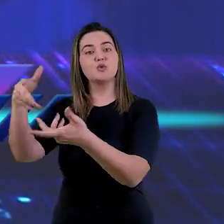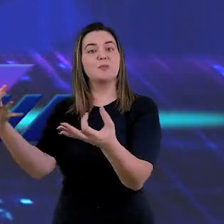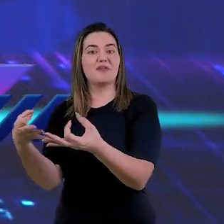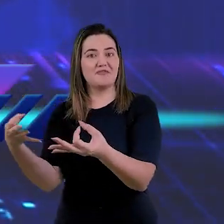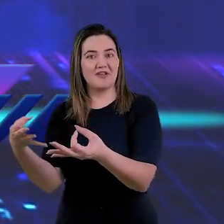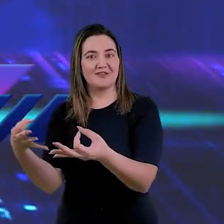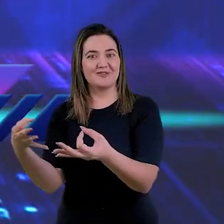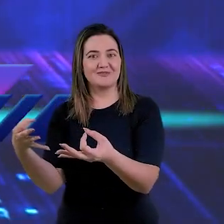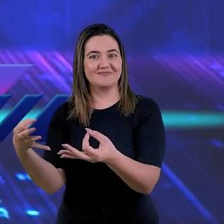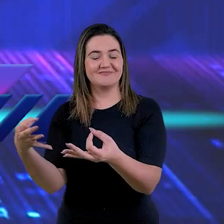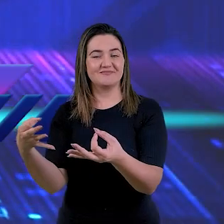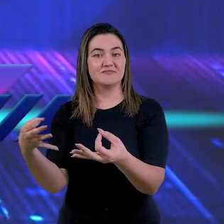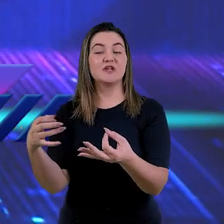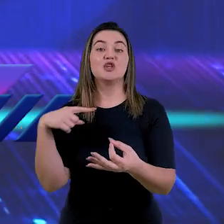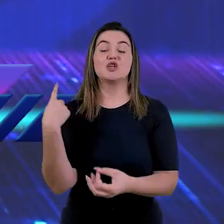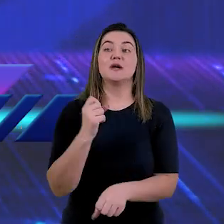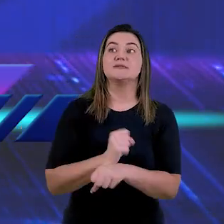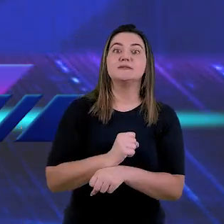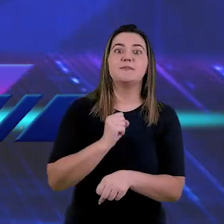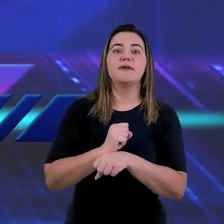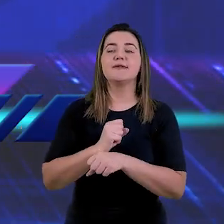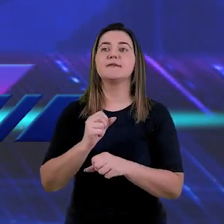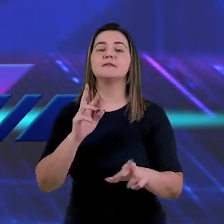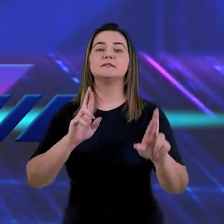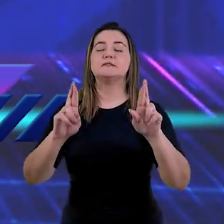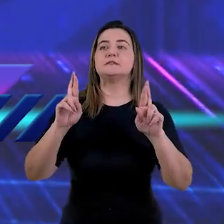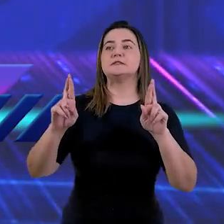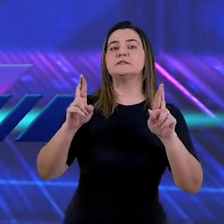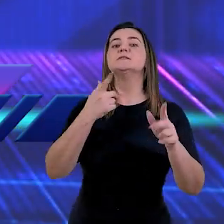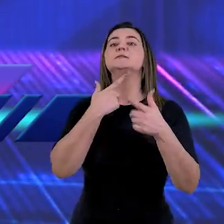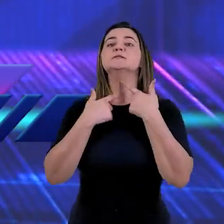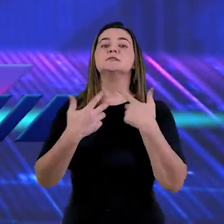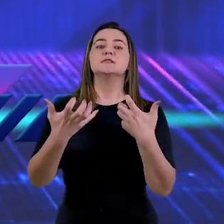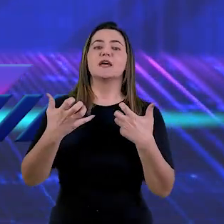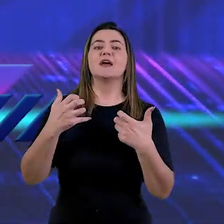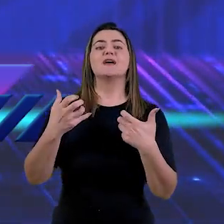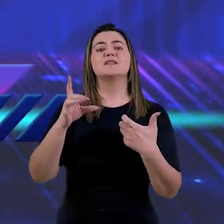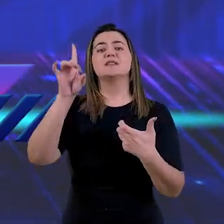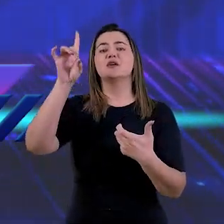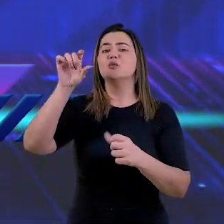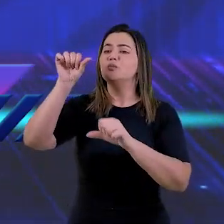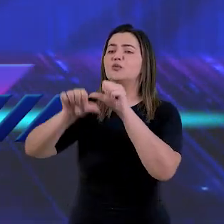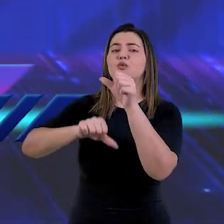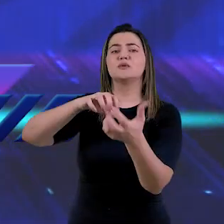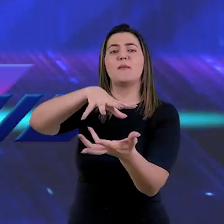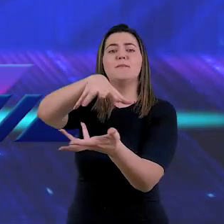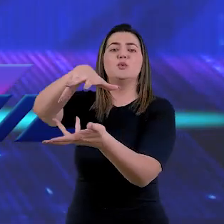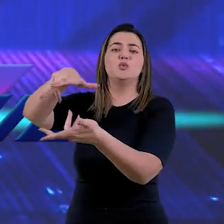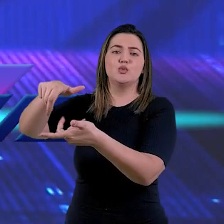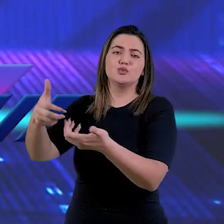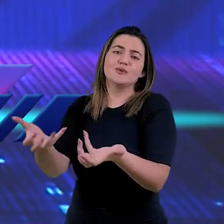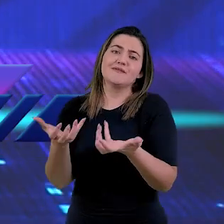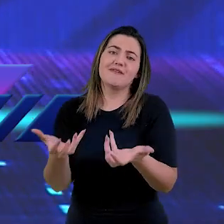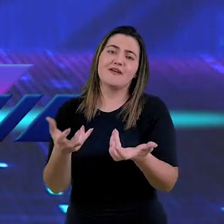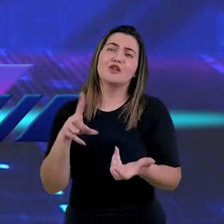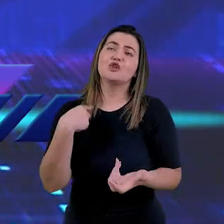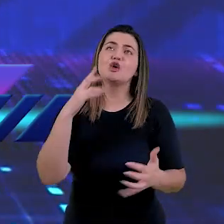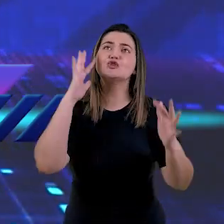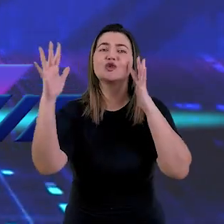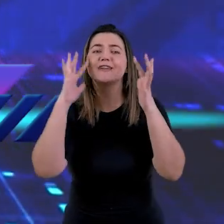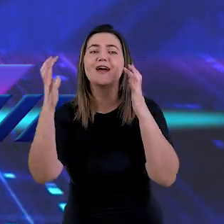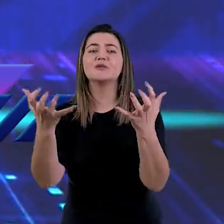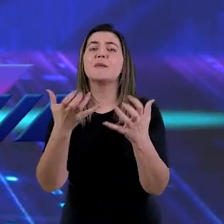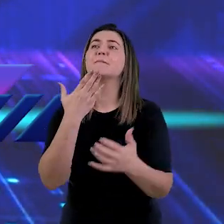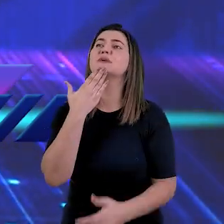tanto esperamos e aguardamos. Esse momento no qual eu e você temos orado, temos conversado aqui na Arena do Futuro, temos sonhado,